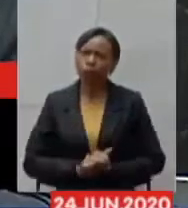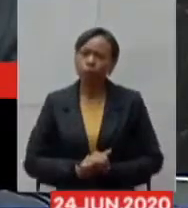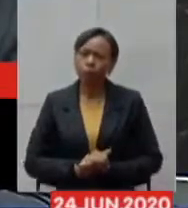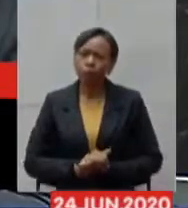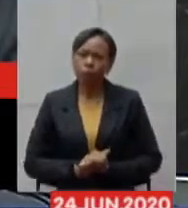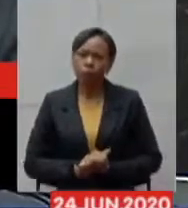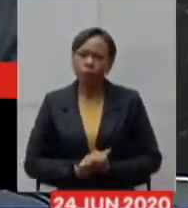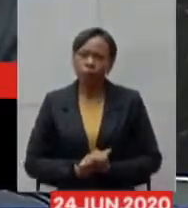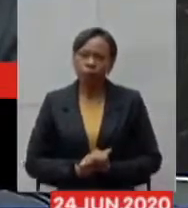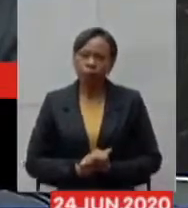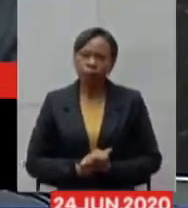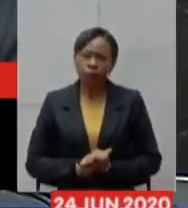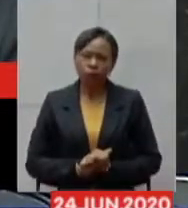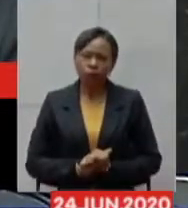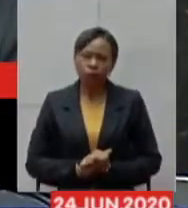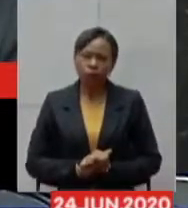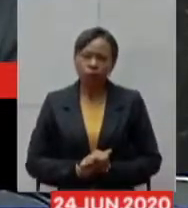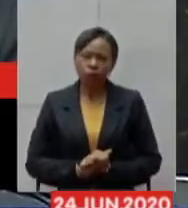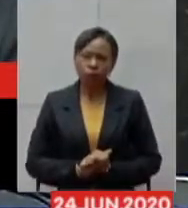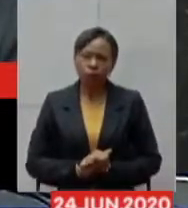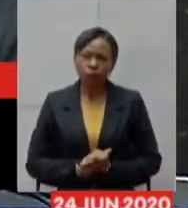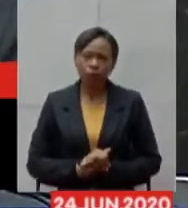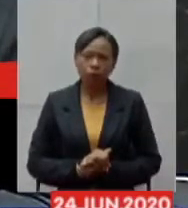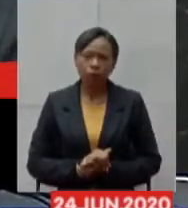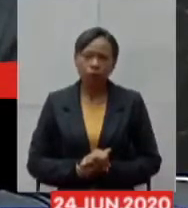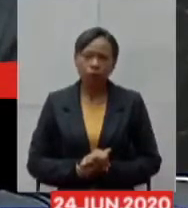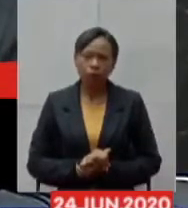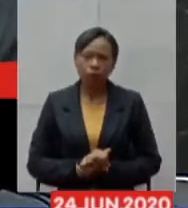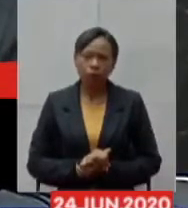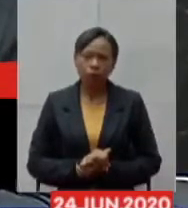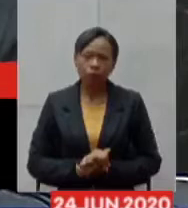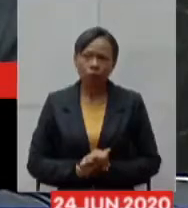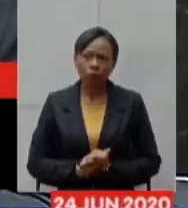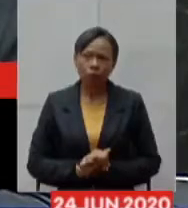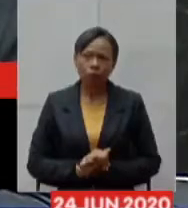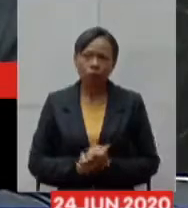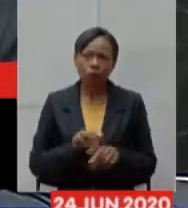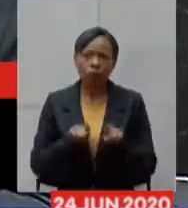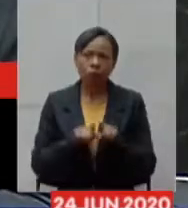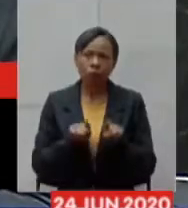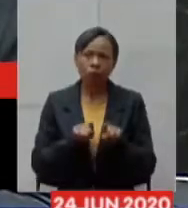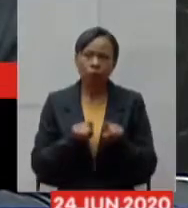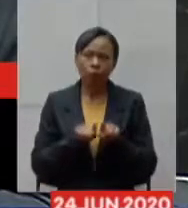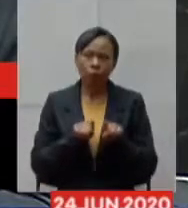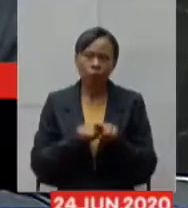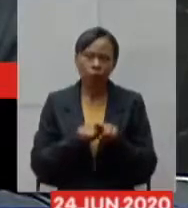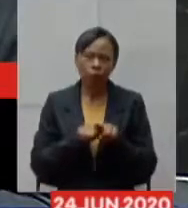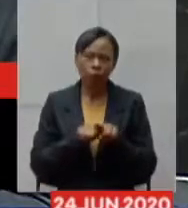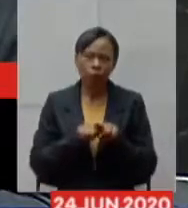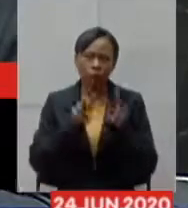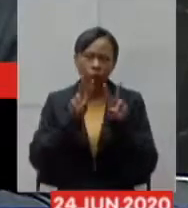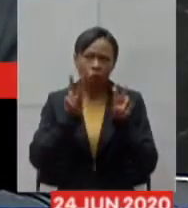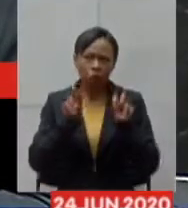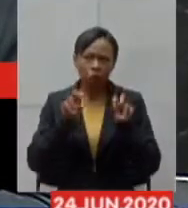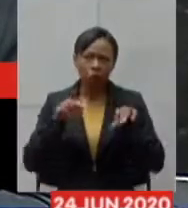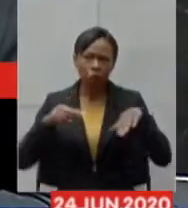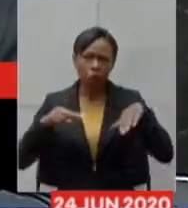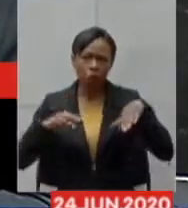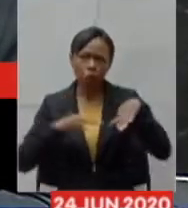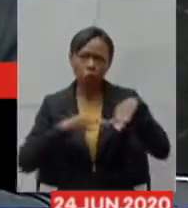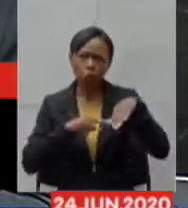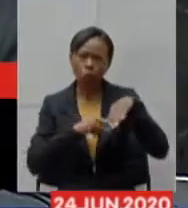em relação ao tomógrafo eu tenho que dar uma conferida como que está o andamento reforçando que isso aí